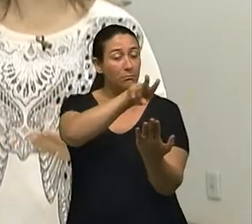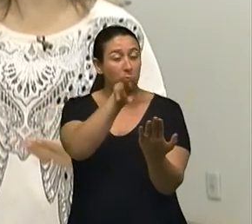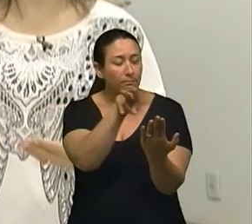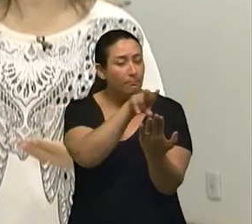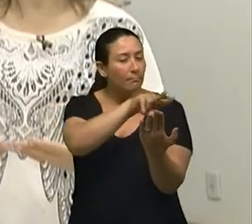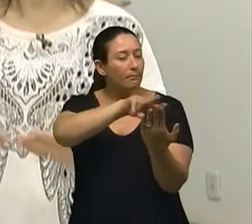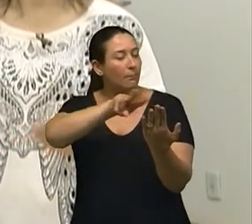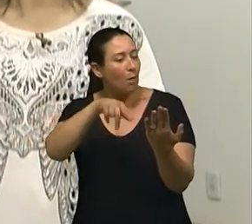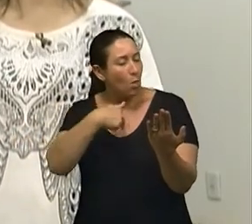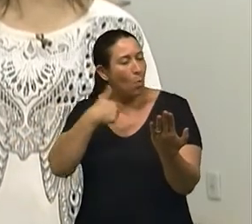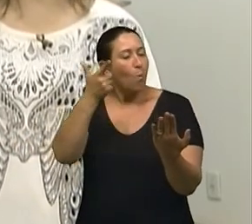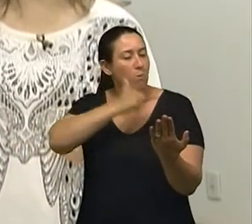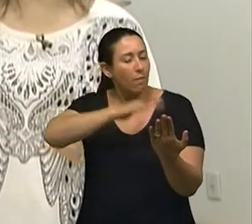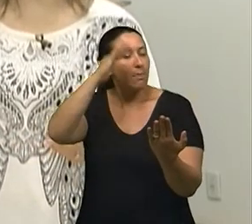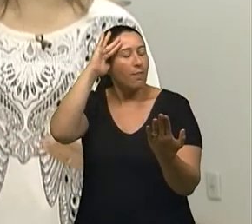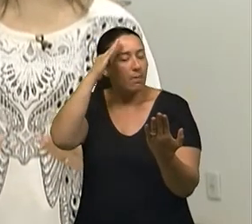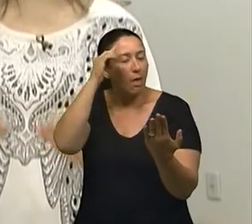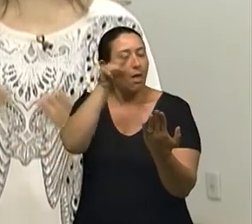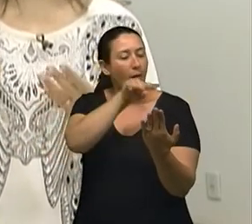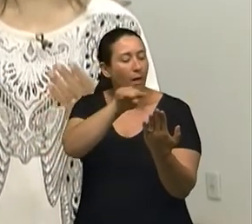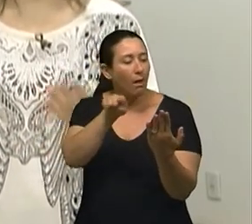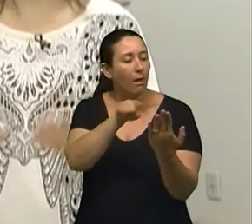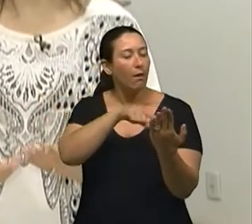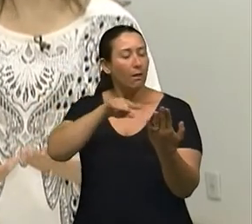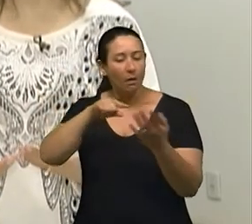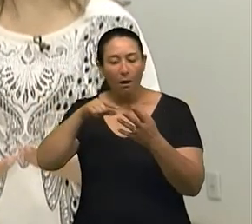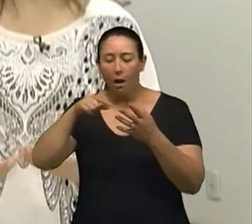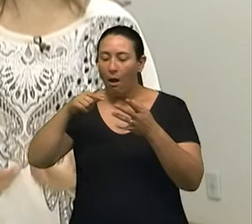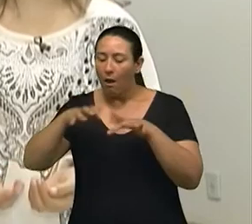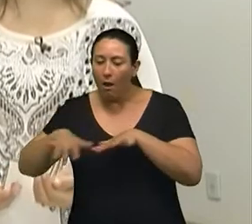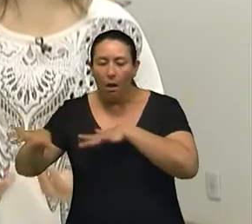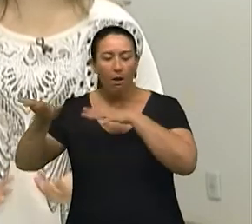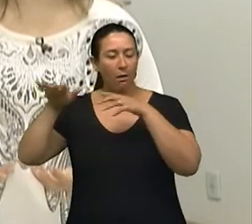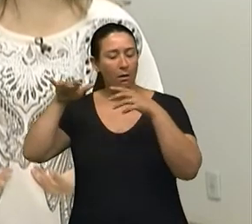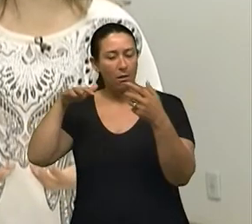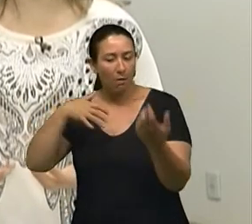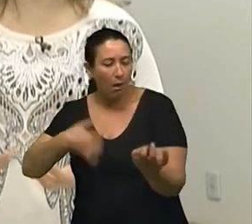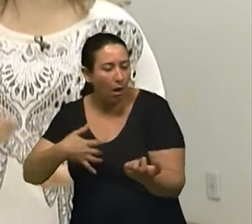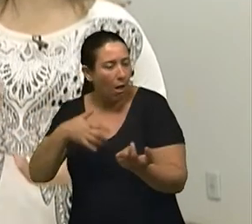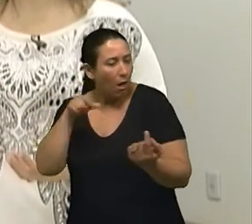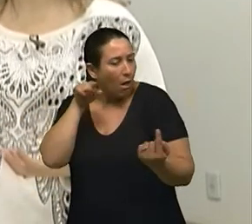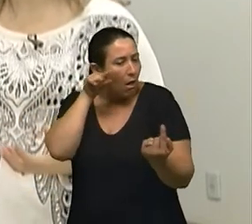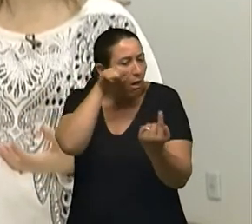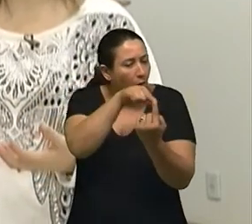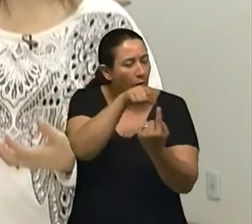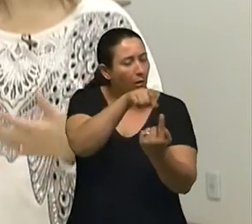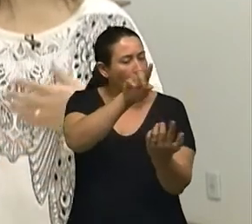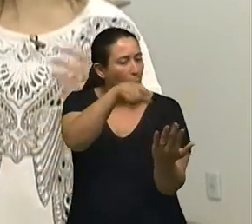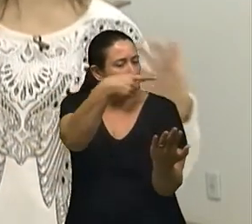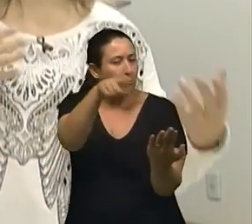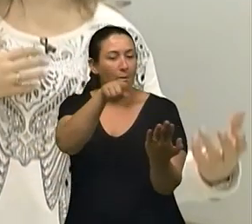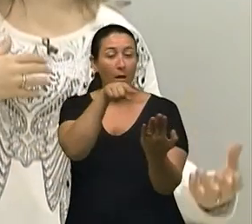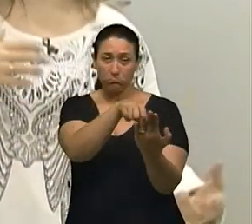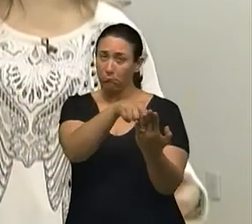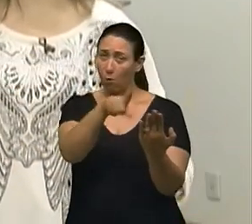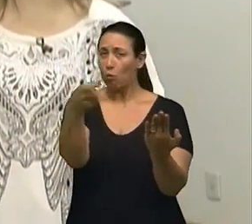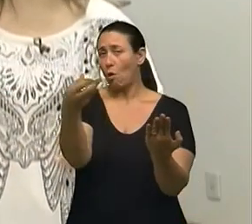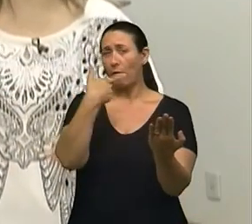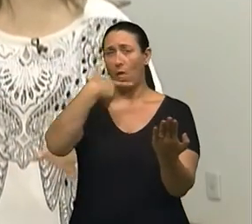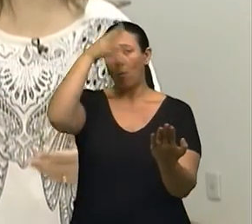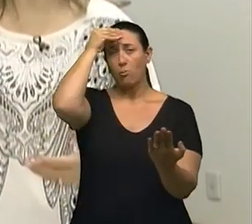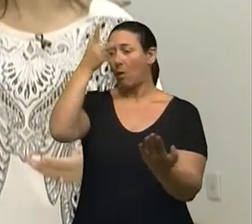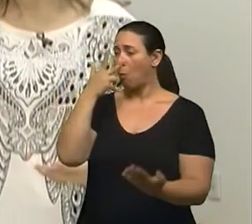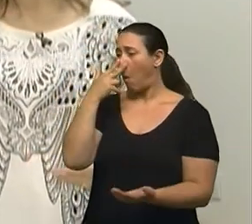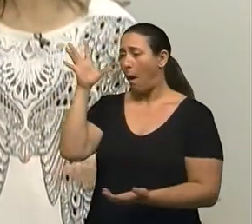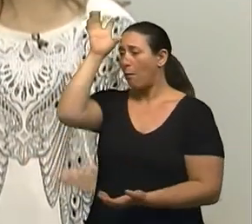pessoa se veja lendo e expressando uma nova linguagem. Quer dizer que ela pode aprender inglês,